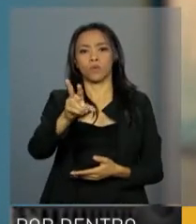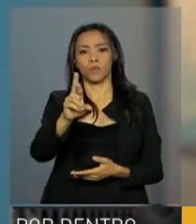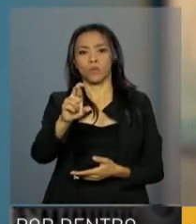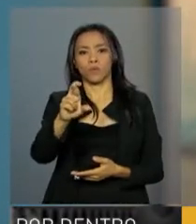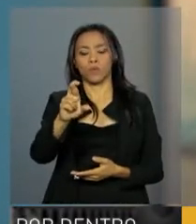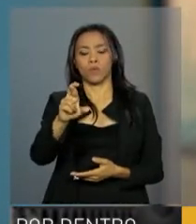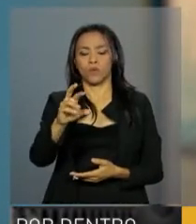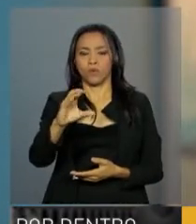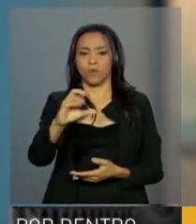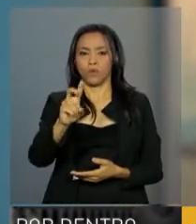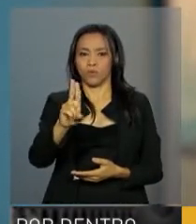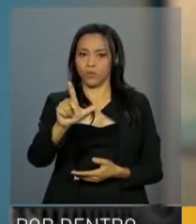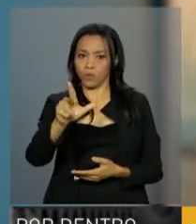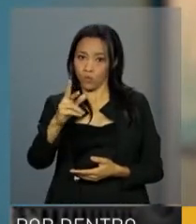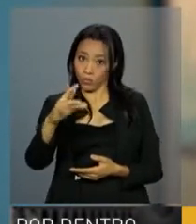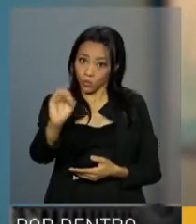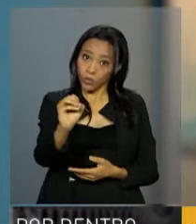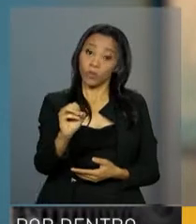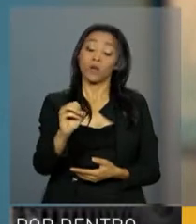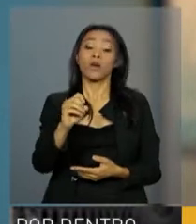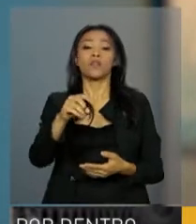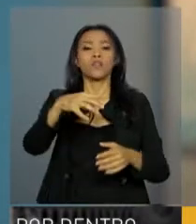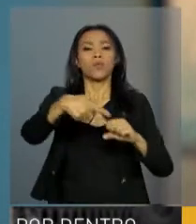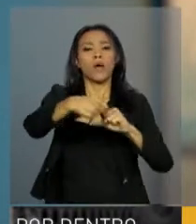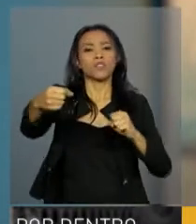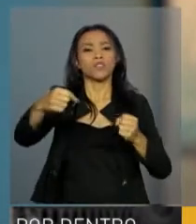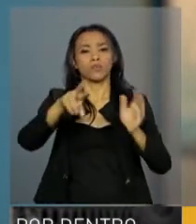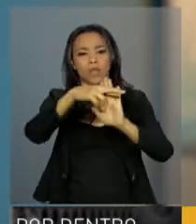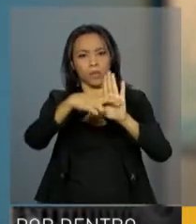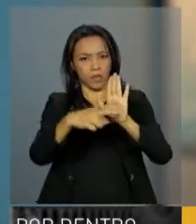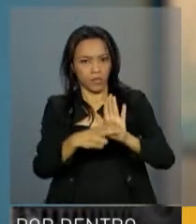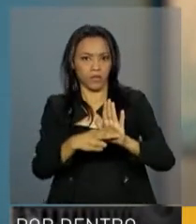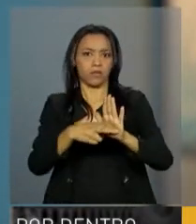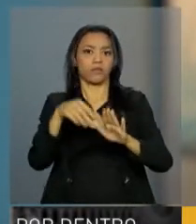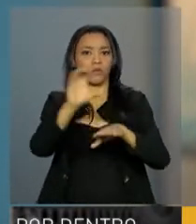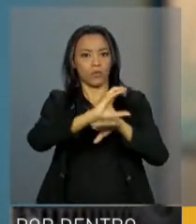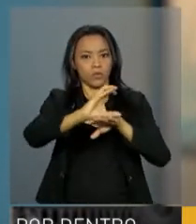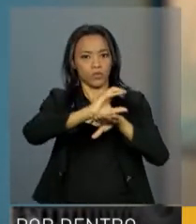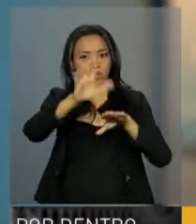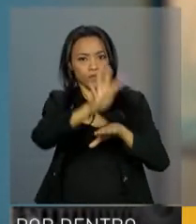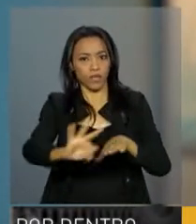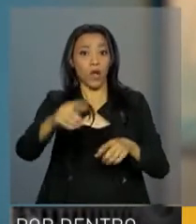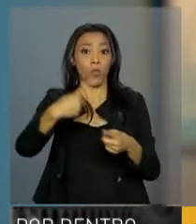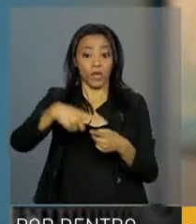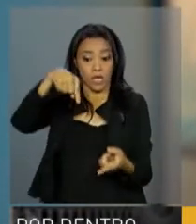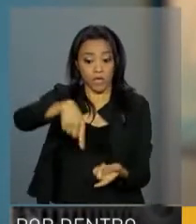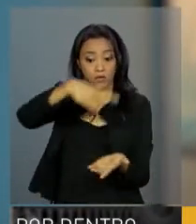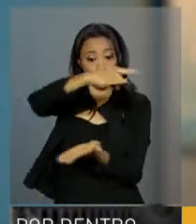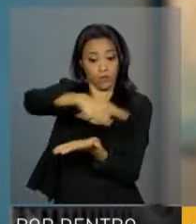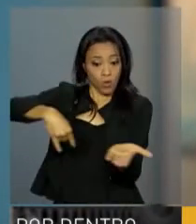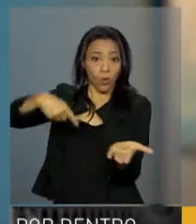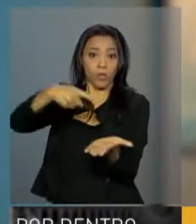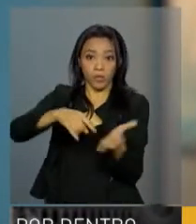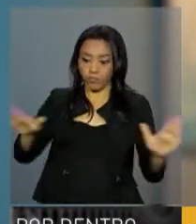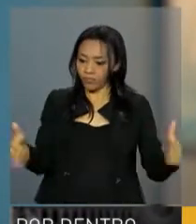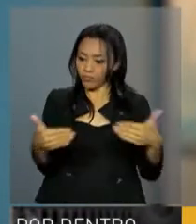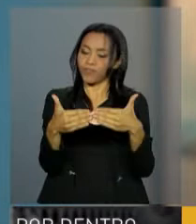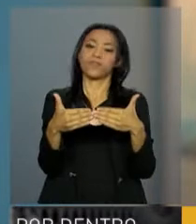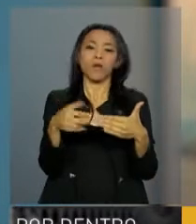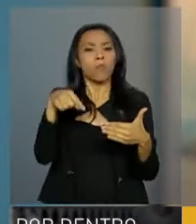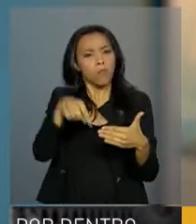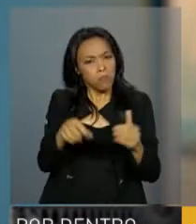o artigo 11 da Constituição Federal, porque a convenção coletiva também poderá